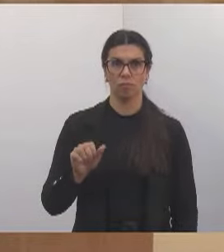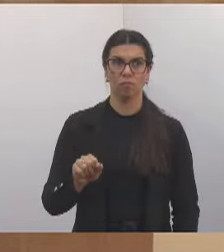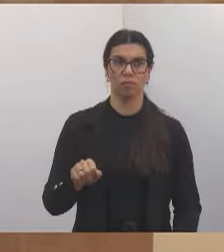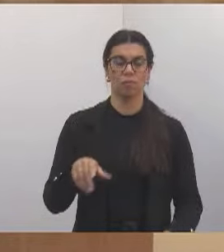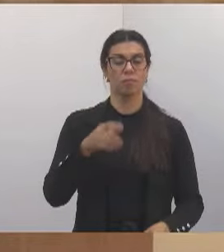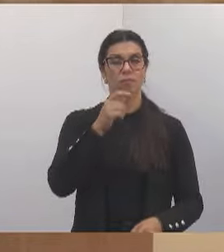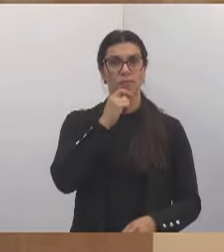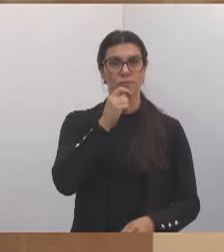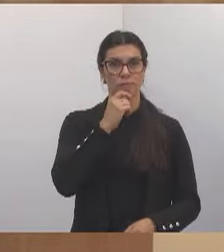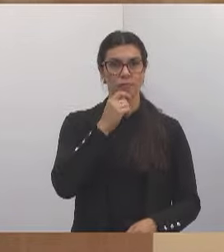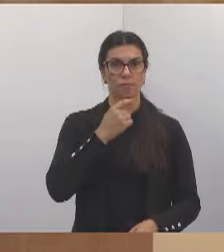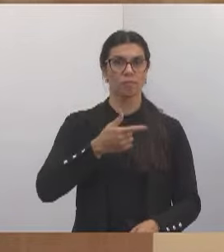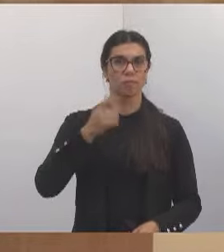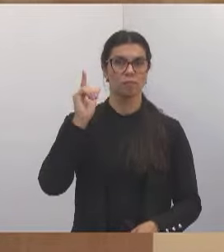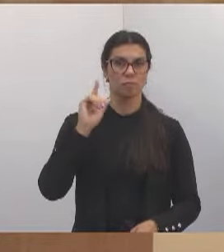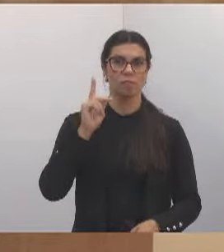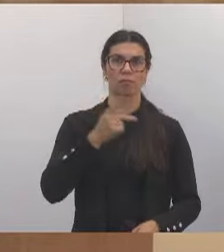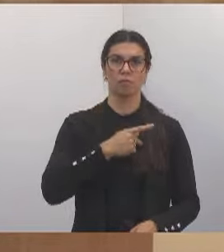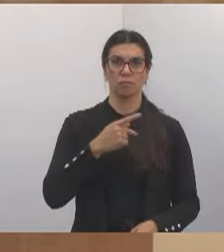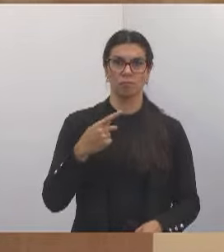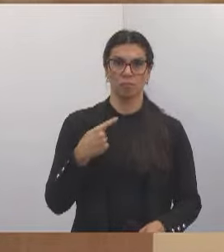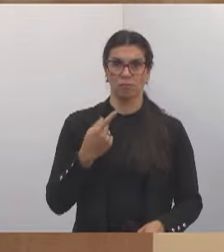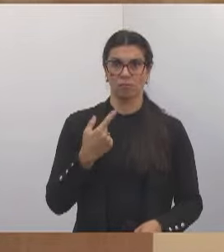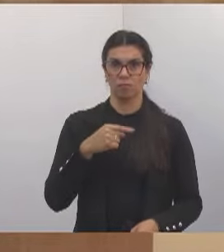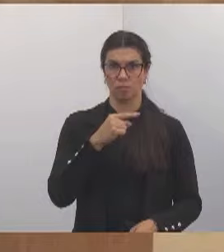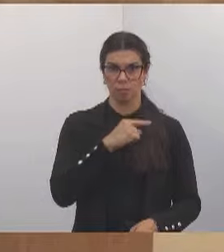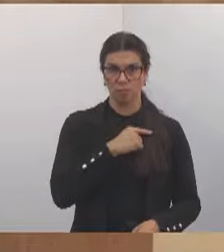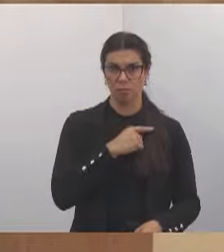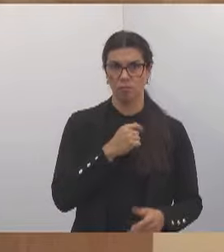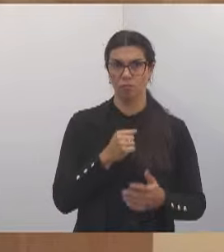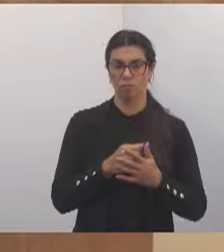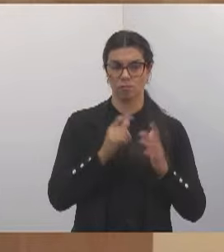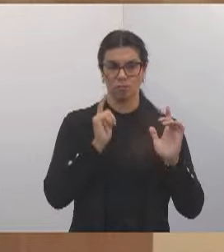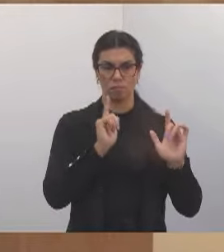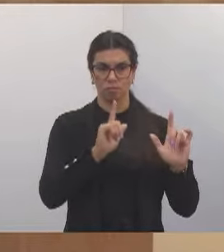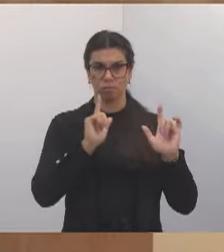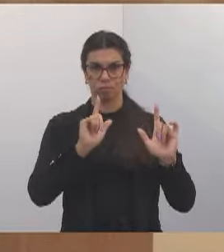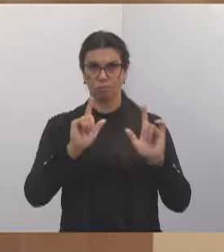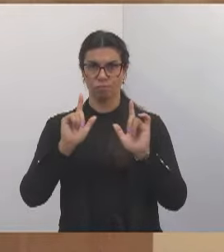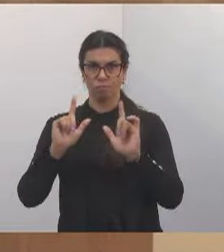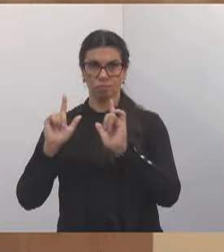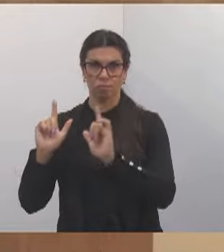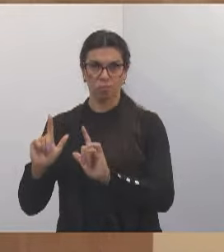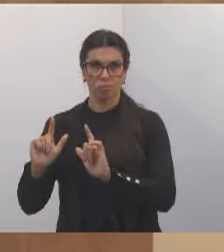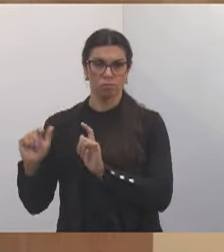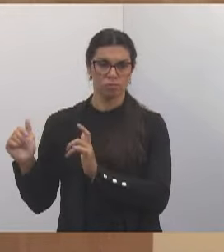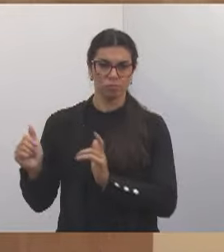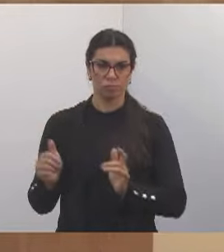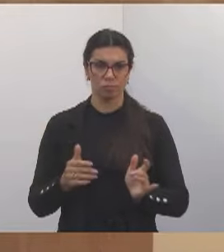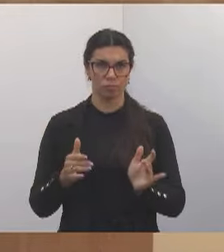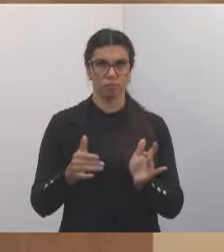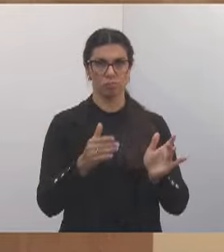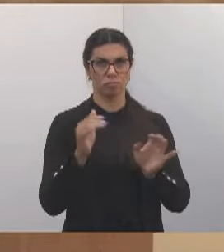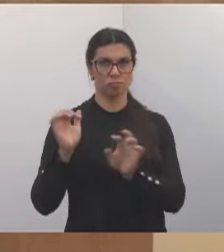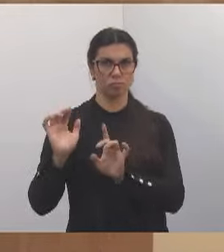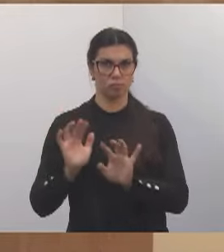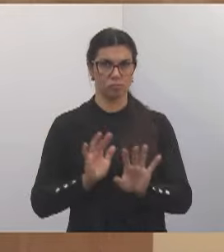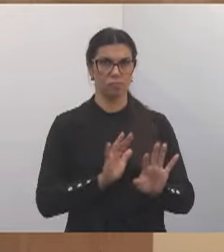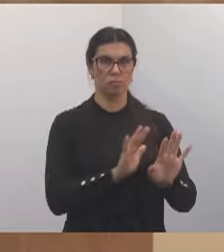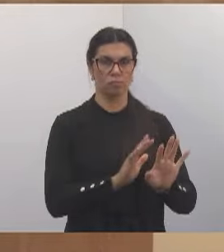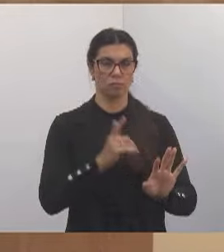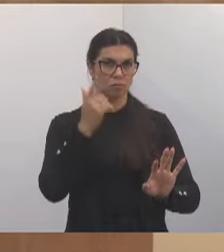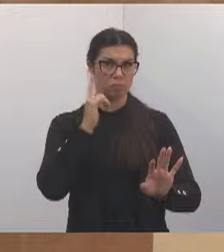vamos retomar esse assunto para que essa rota possa ser emplacada e que as pessoas possam utilizar mais vezes no ano.